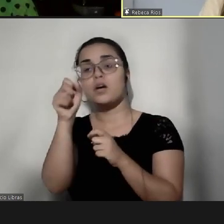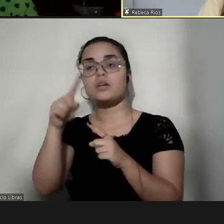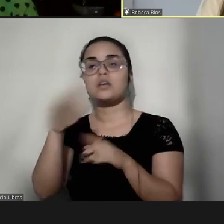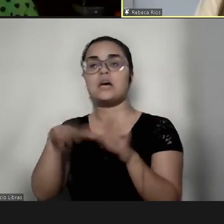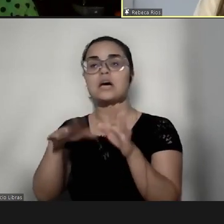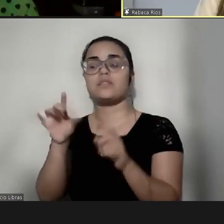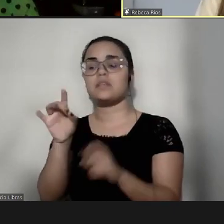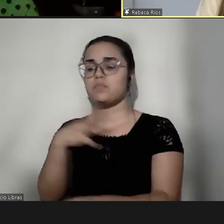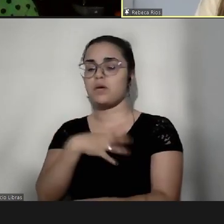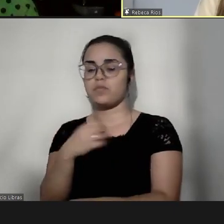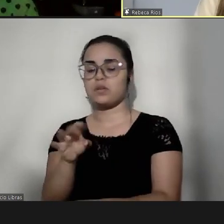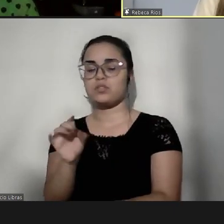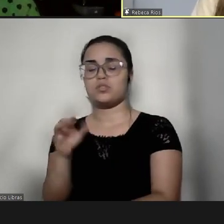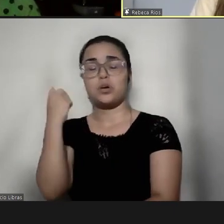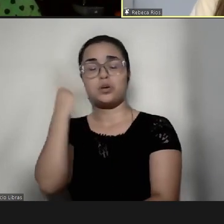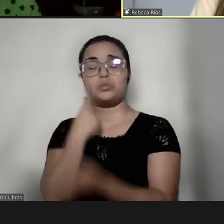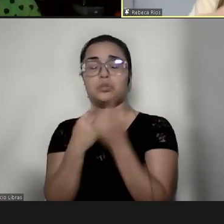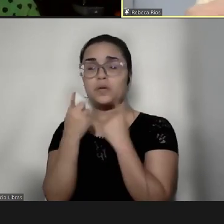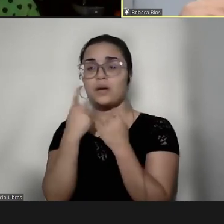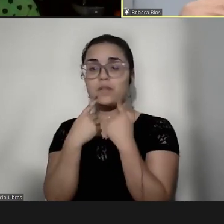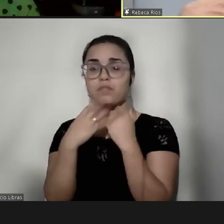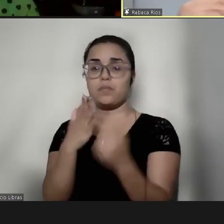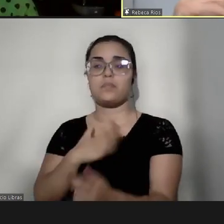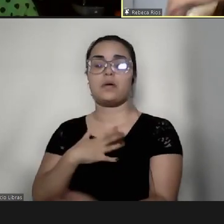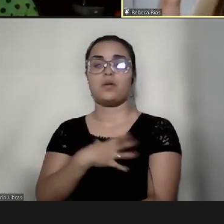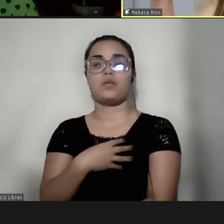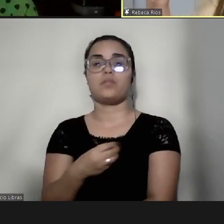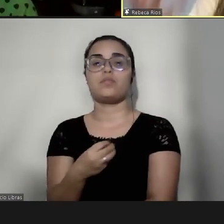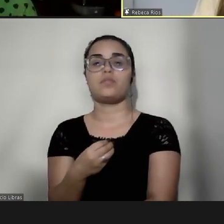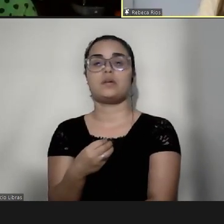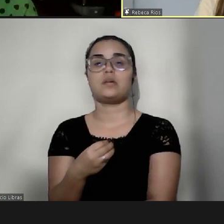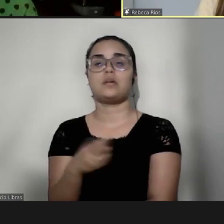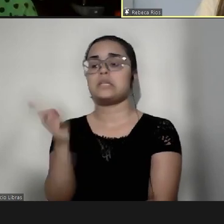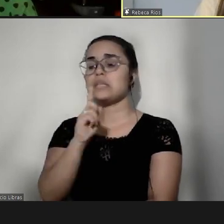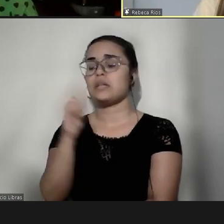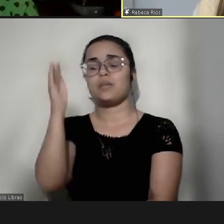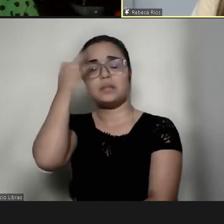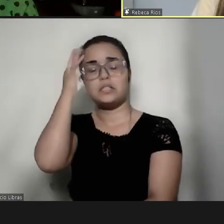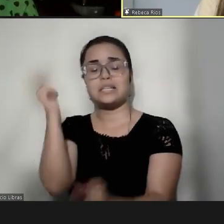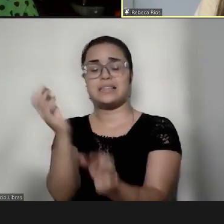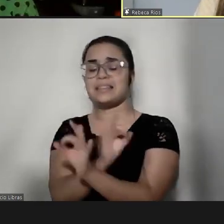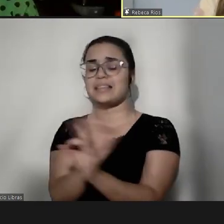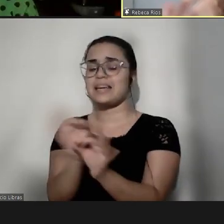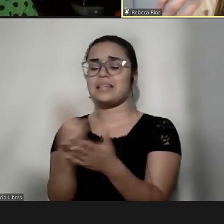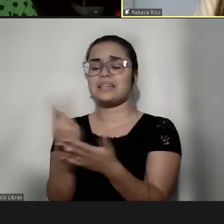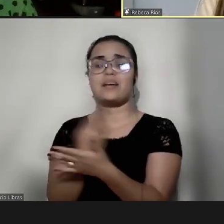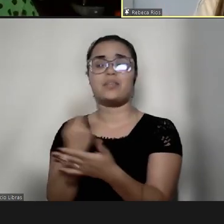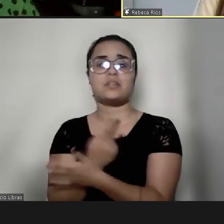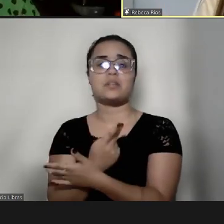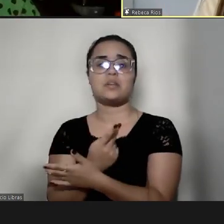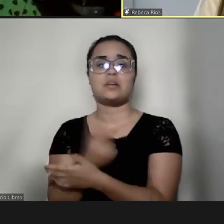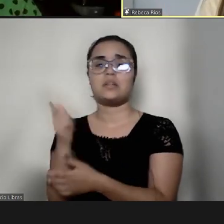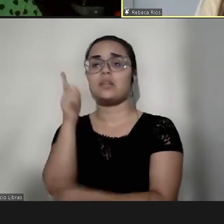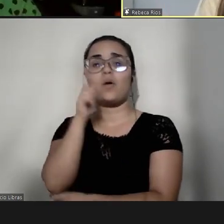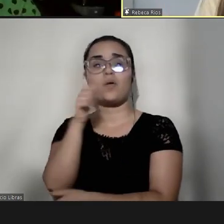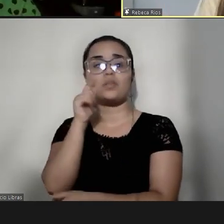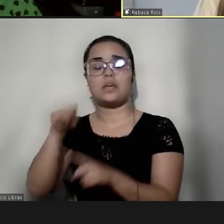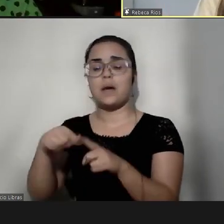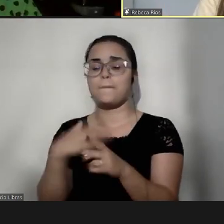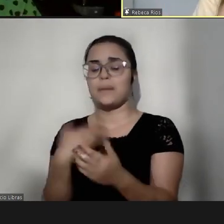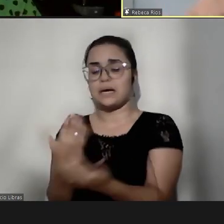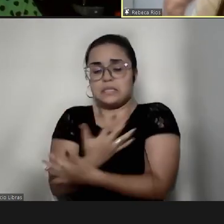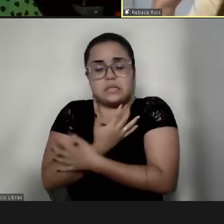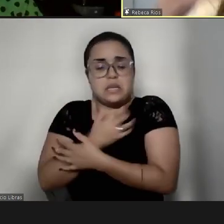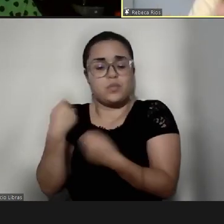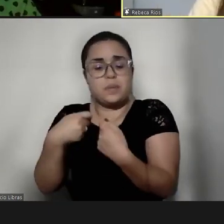chorava, o meu filho não entendia nada do que estava acontecendo, eu não conseguia mais acolher ele do jeito que ele